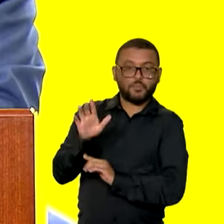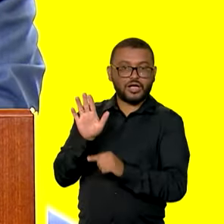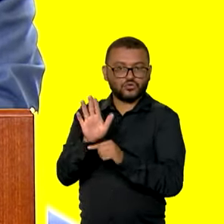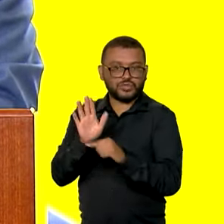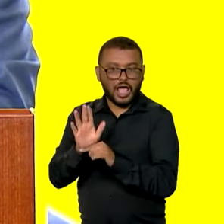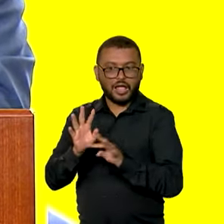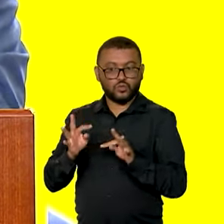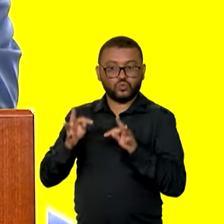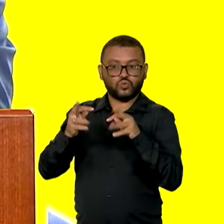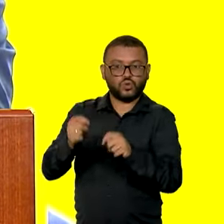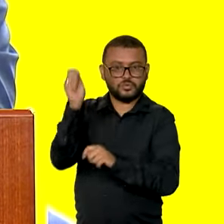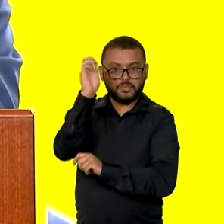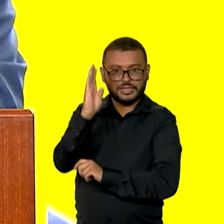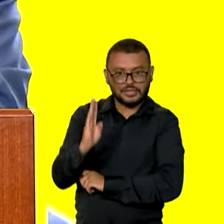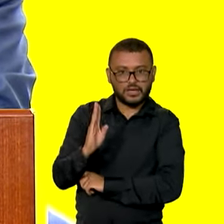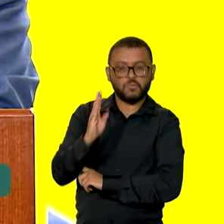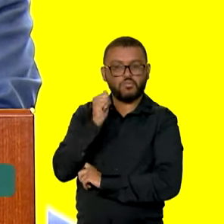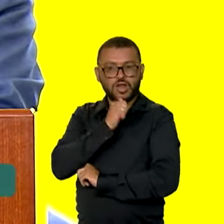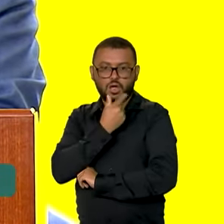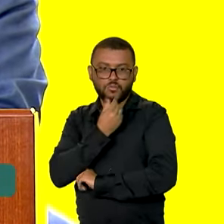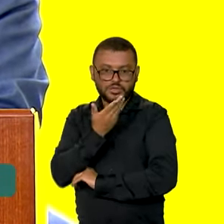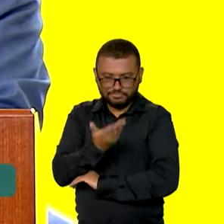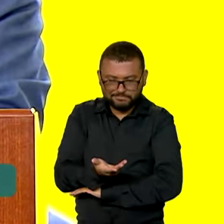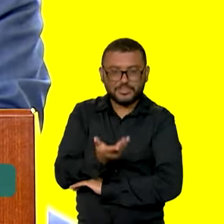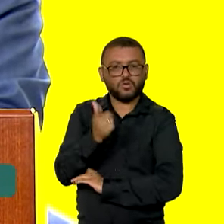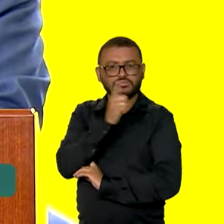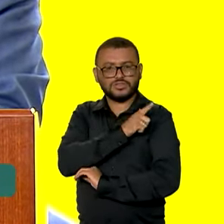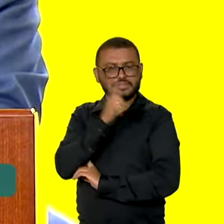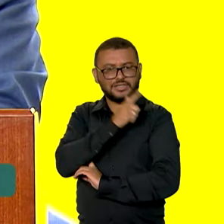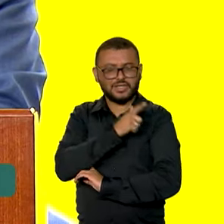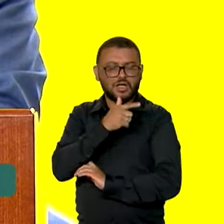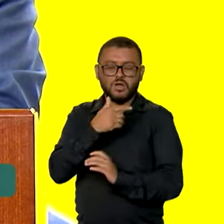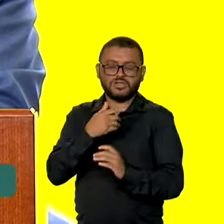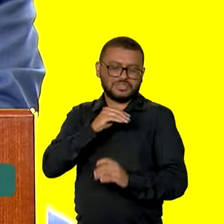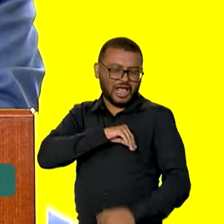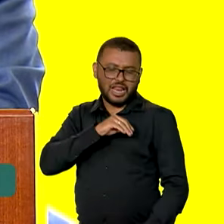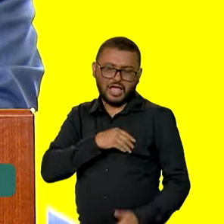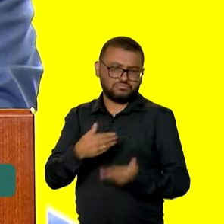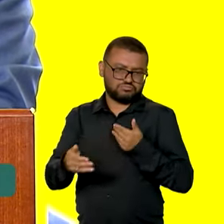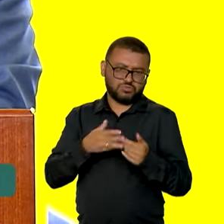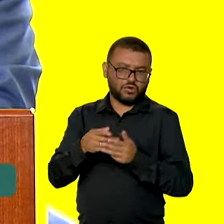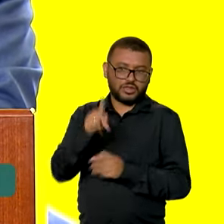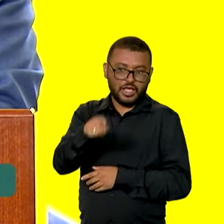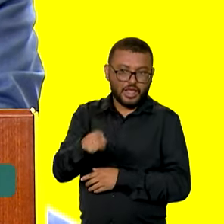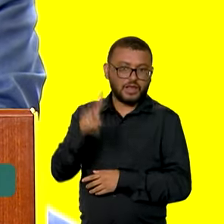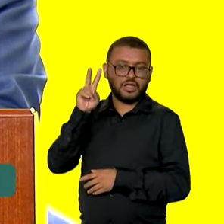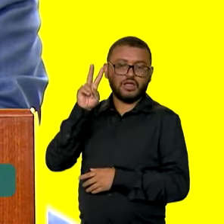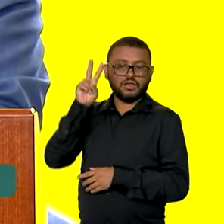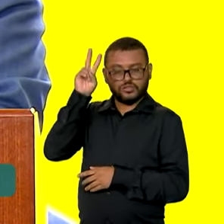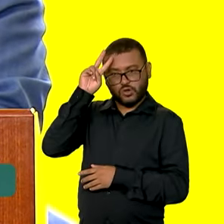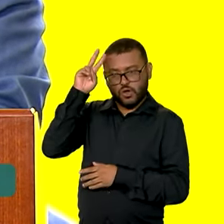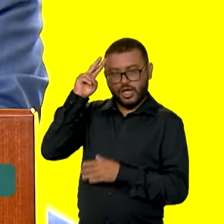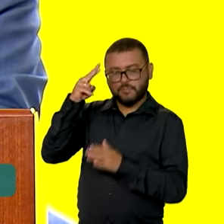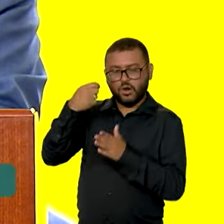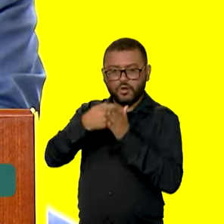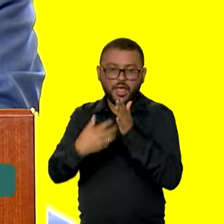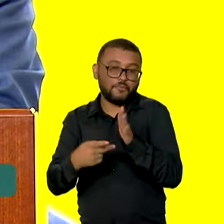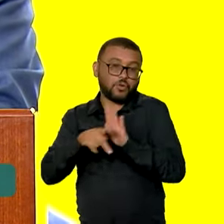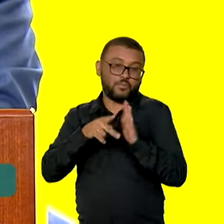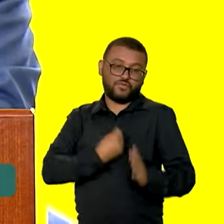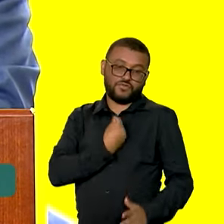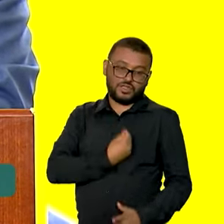garantir que todos os brasileiros e brasileiras, independentemente de sua renda ou histórico de crédito, tenham a